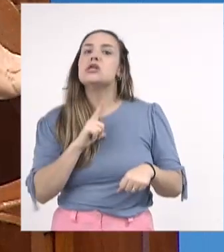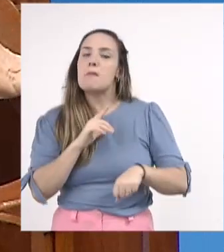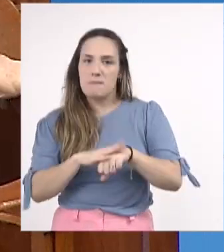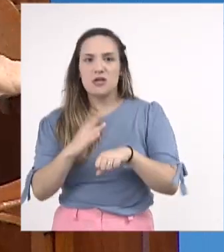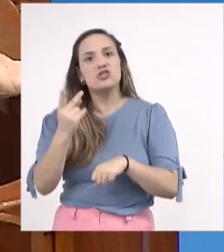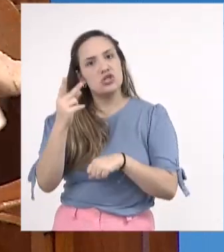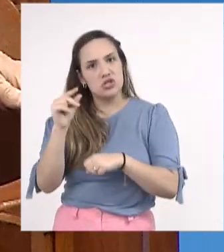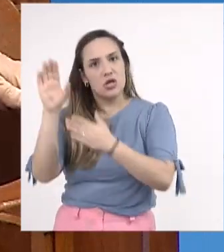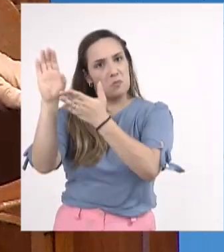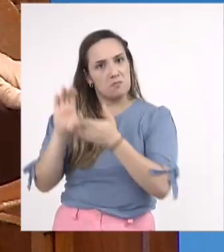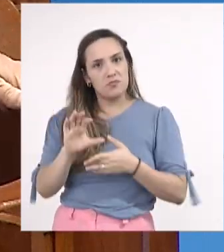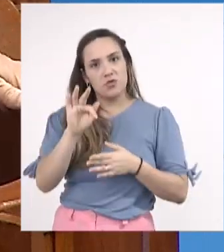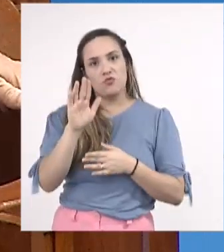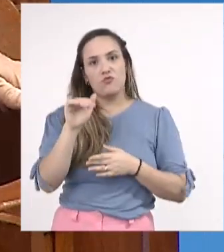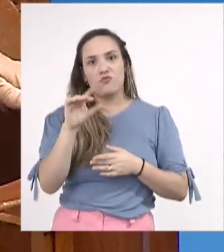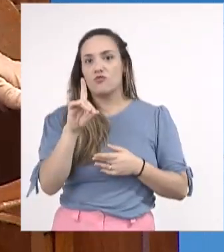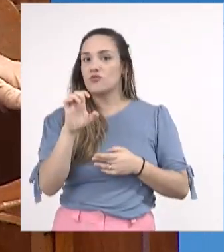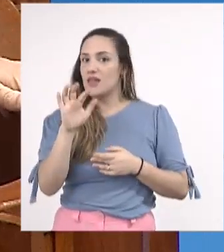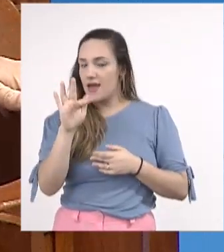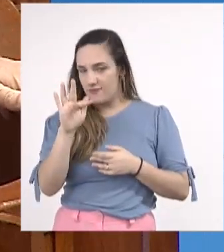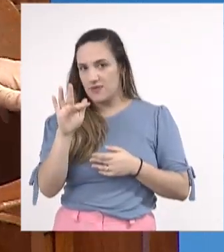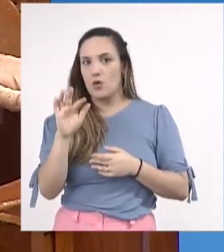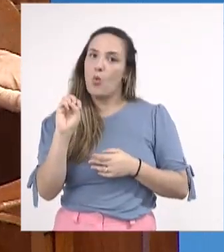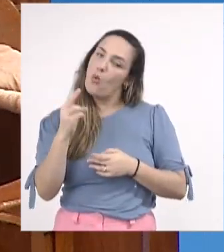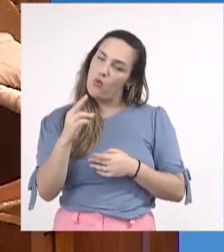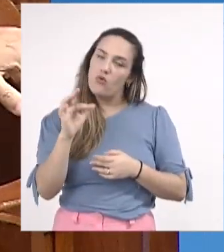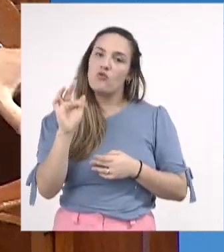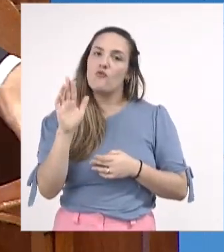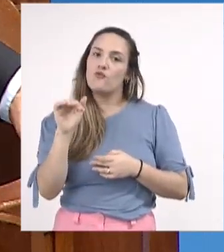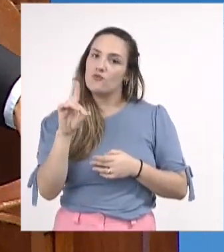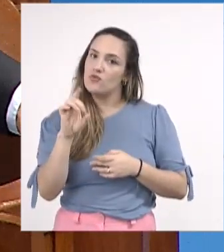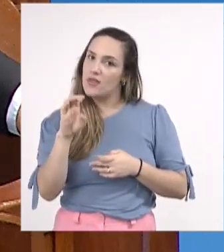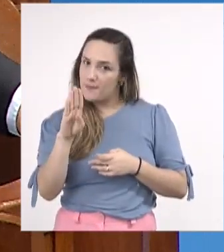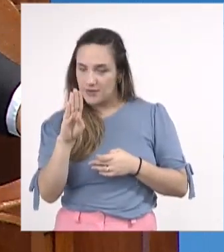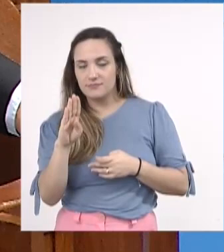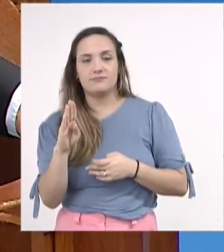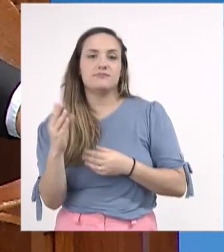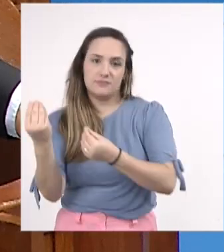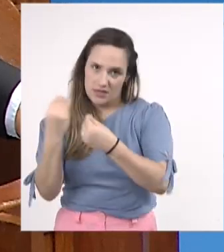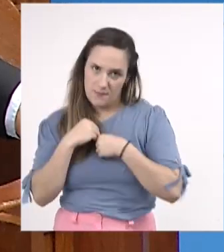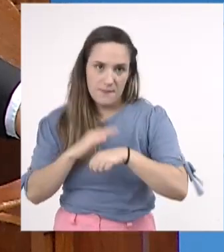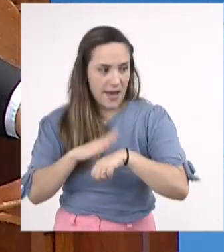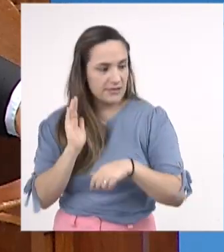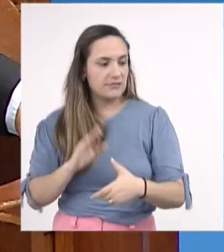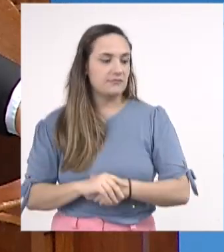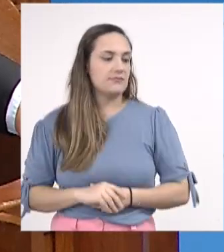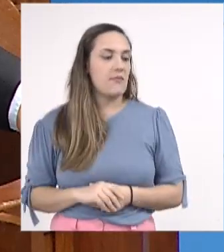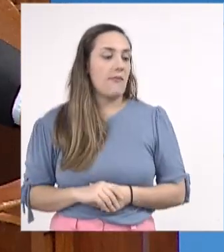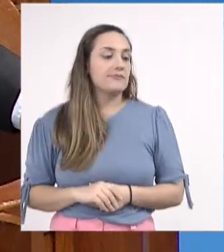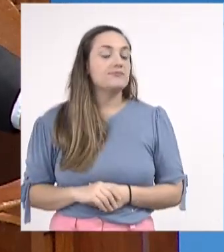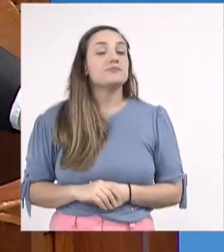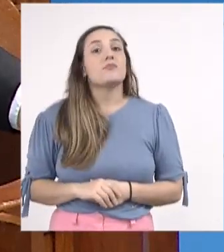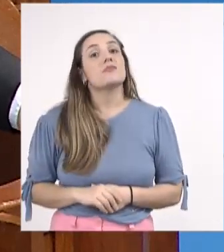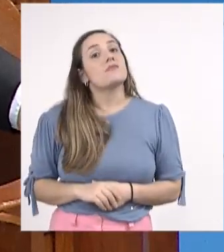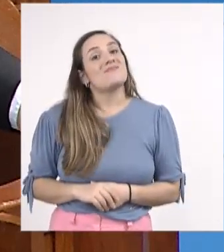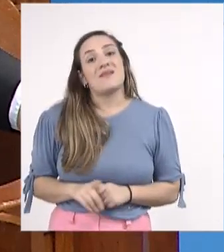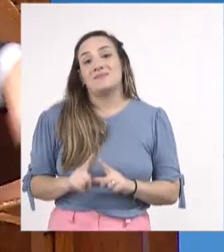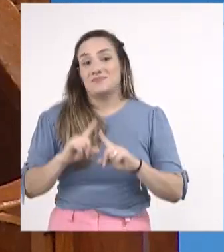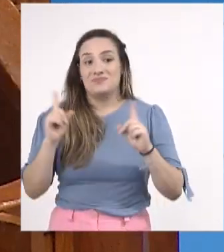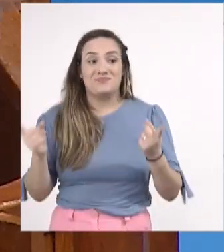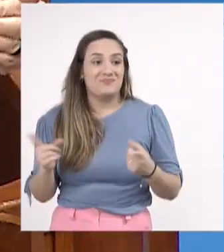Fundef o município recebia. Aí, o que aconteceu é que o Estado